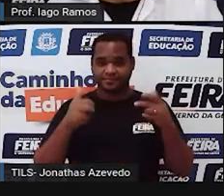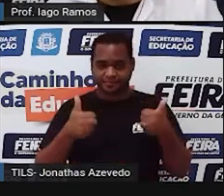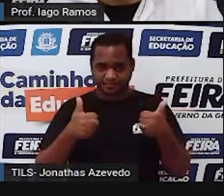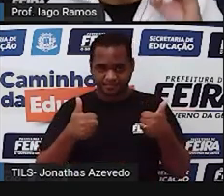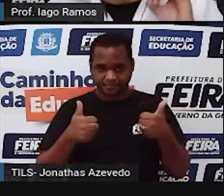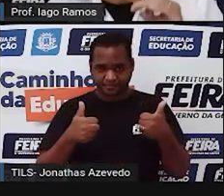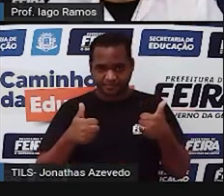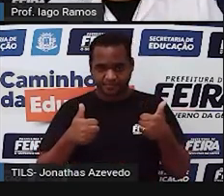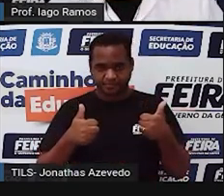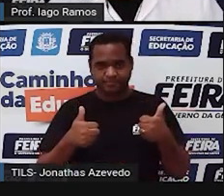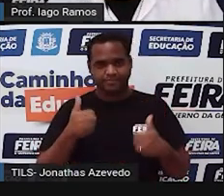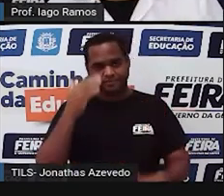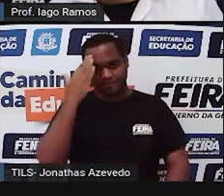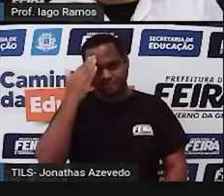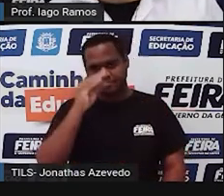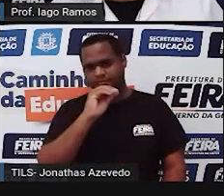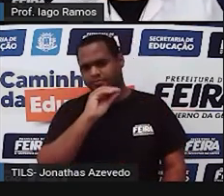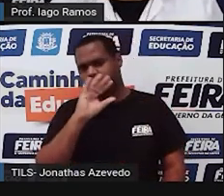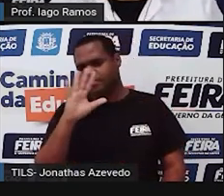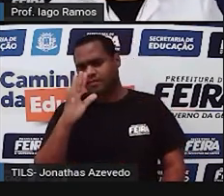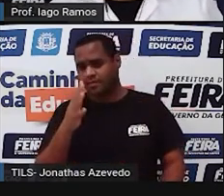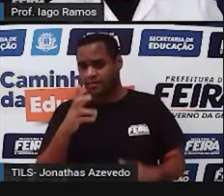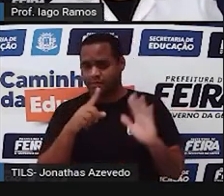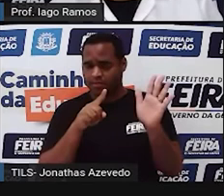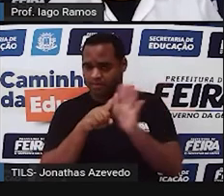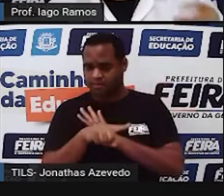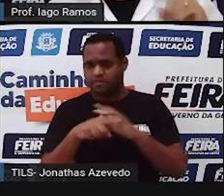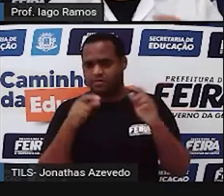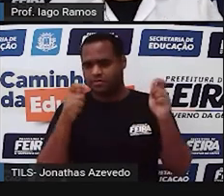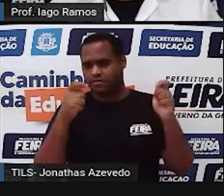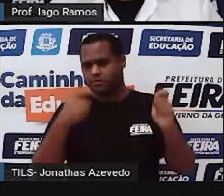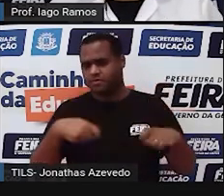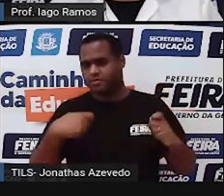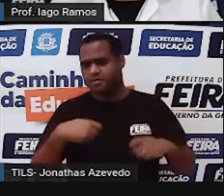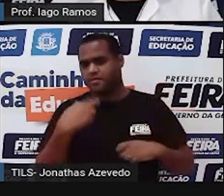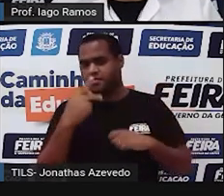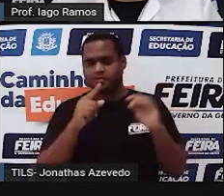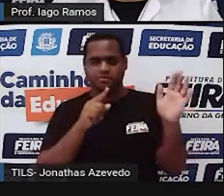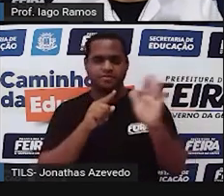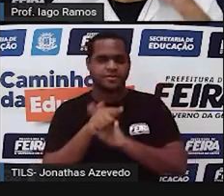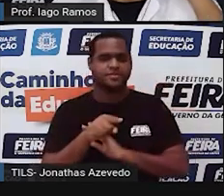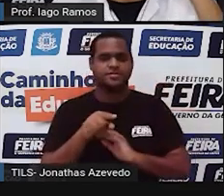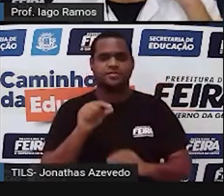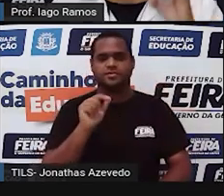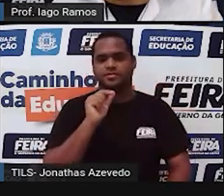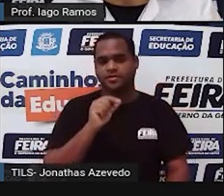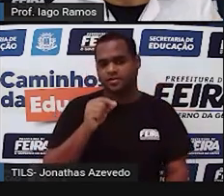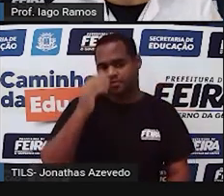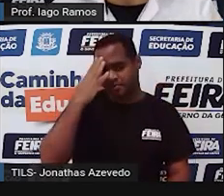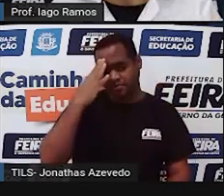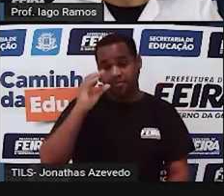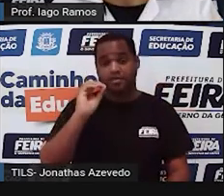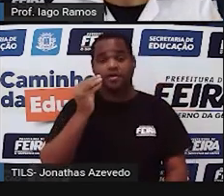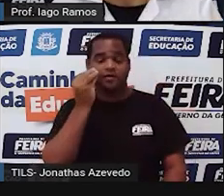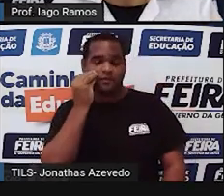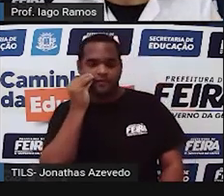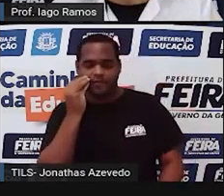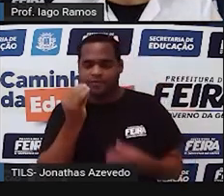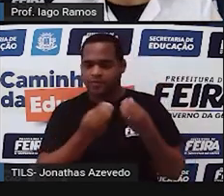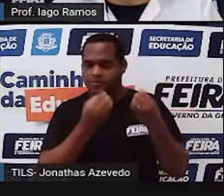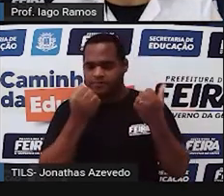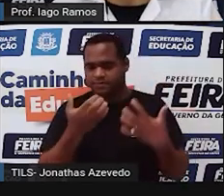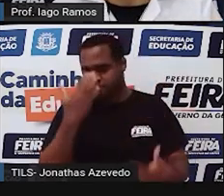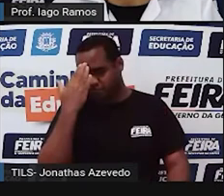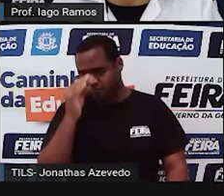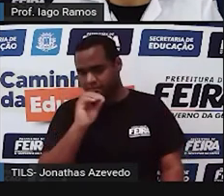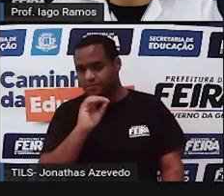Você entendeu? Eu preciso te fazer essa pergunta. Só que eu preciso te fazer essa pergunta e preciso testar também para ver se você